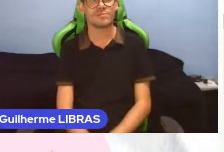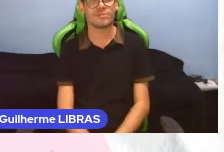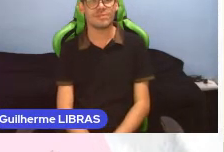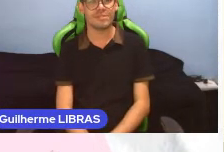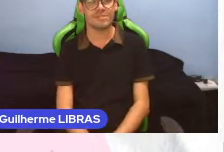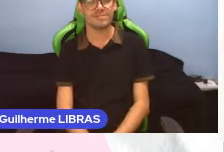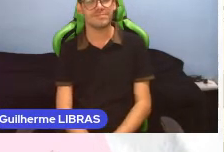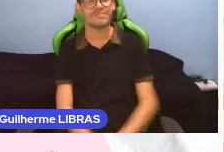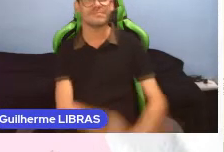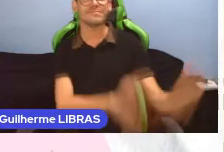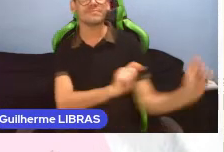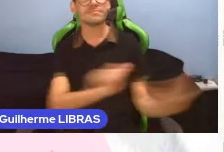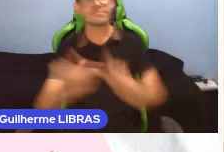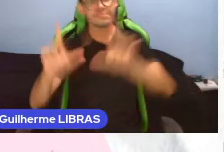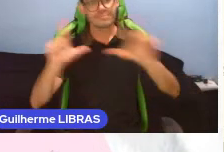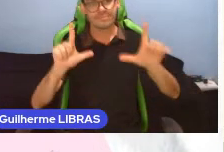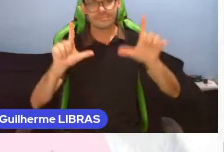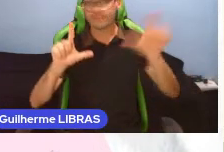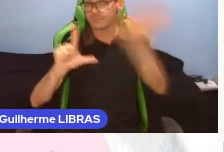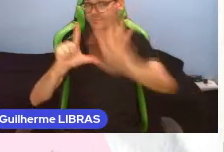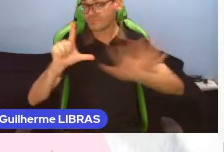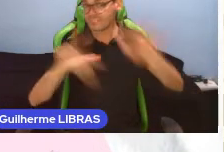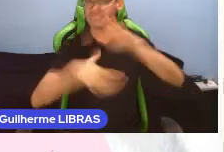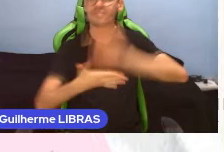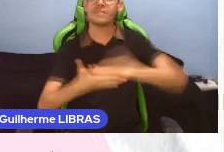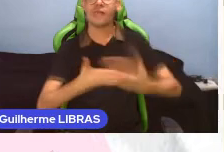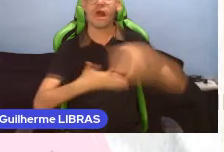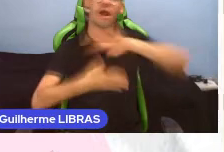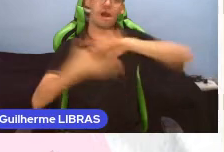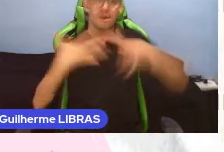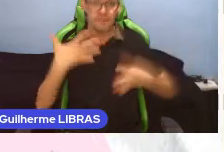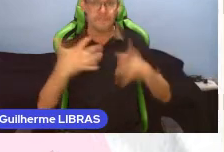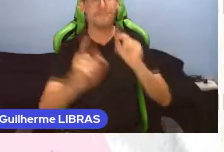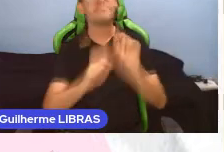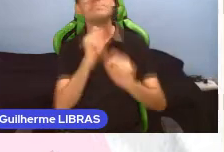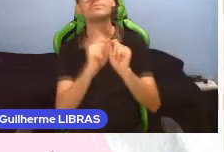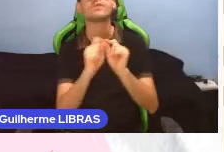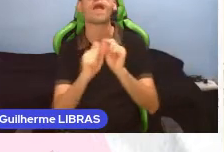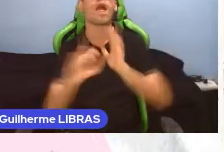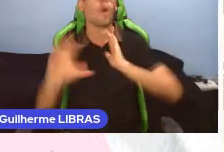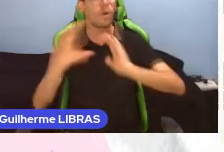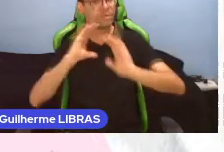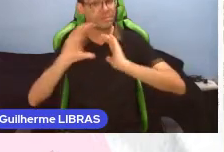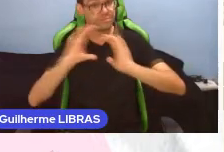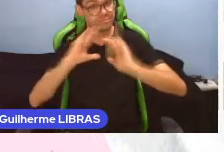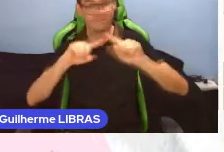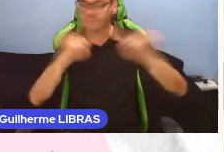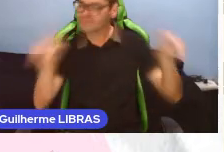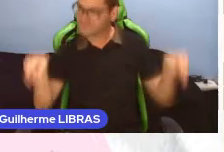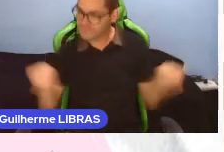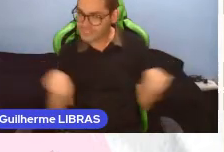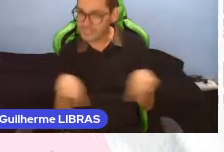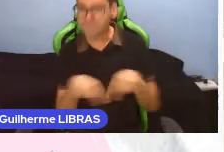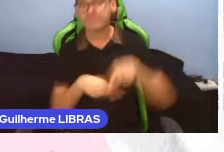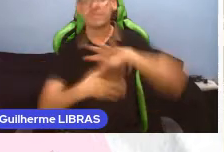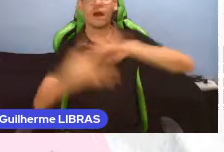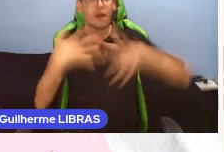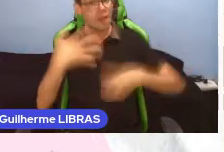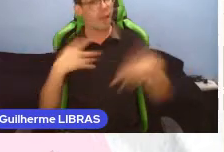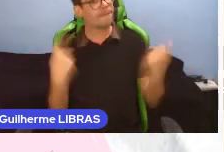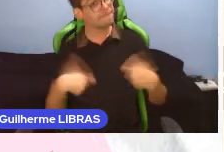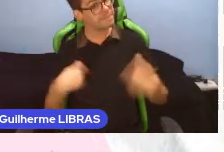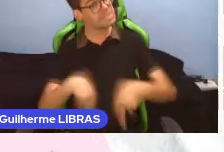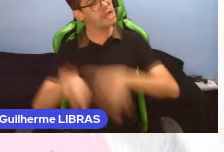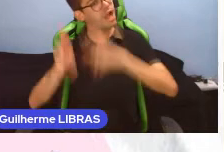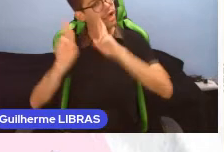Janela de libras. Nas peças de educomunicação, as janelas de libras devem ser no tamanho indicado pelas normas da